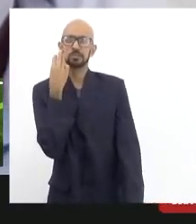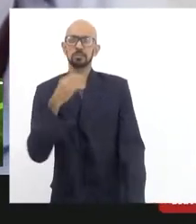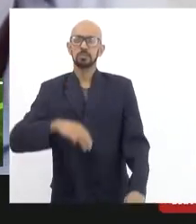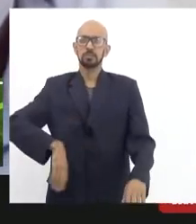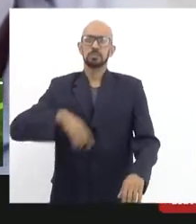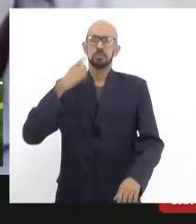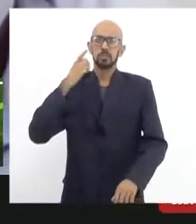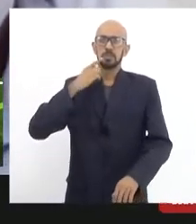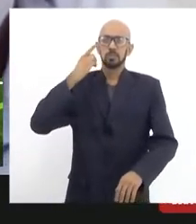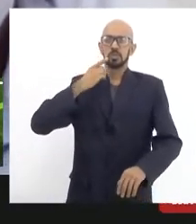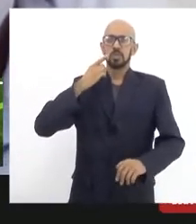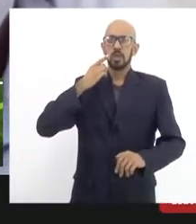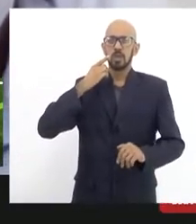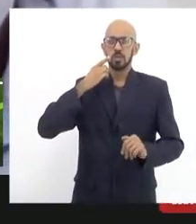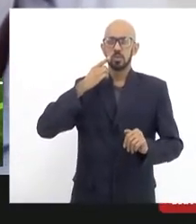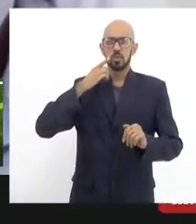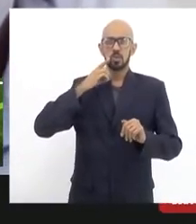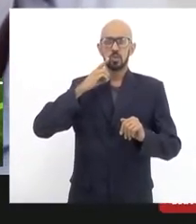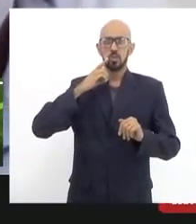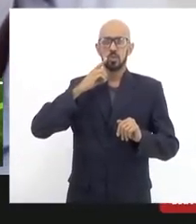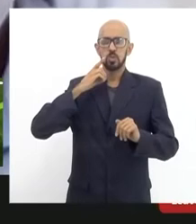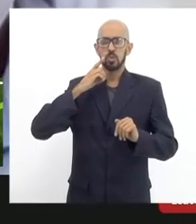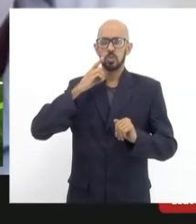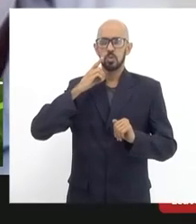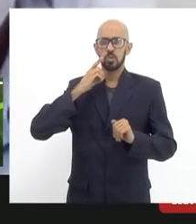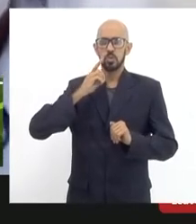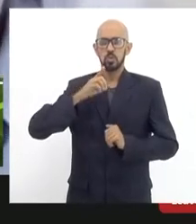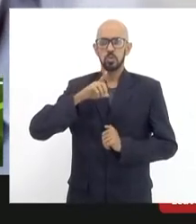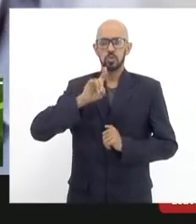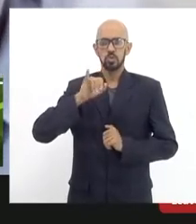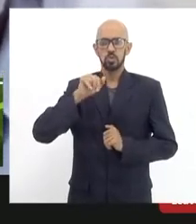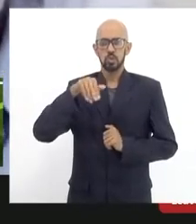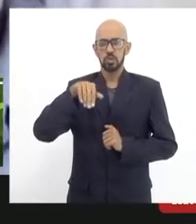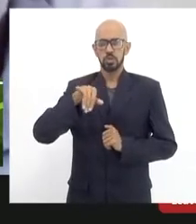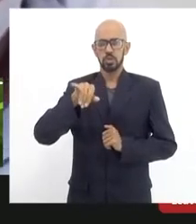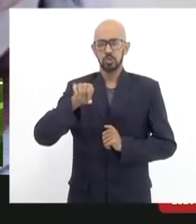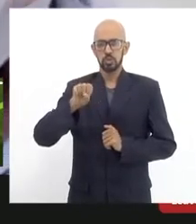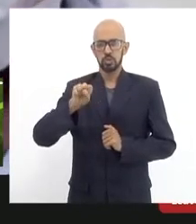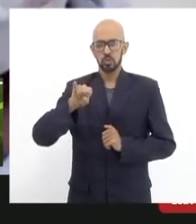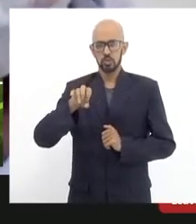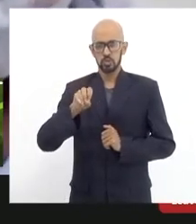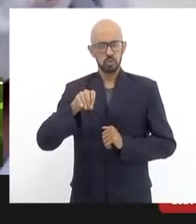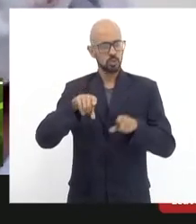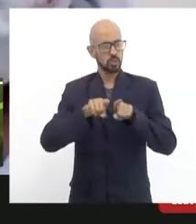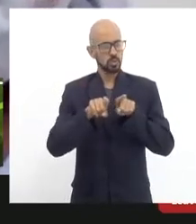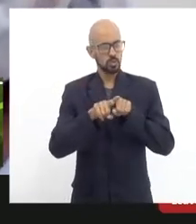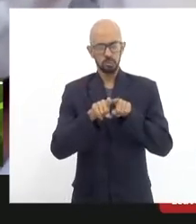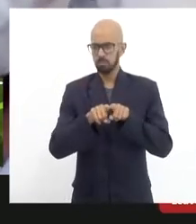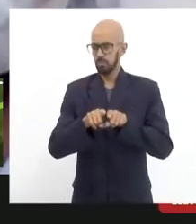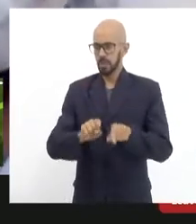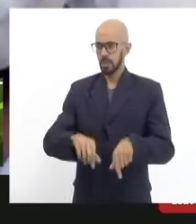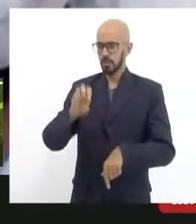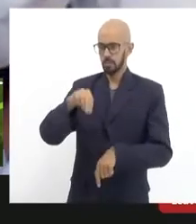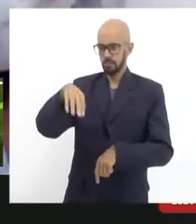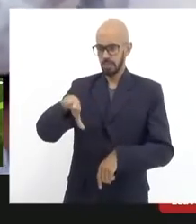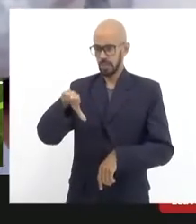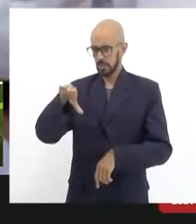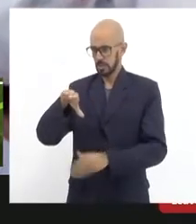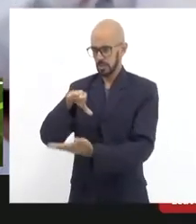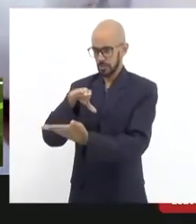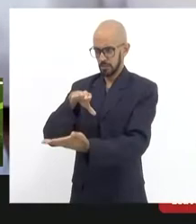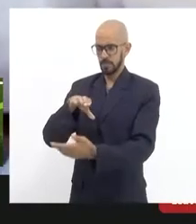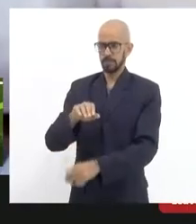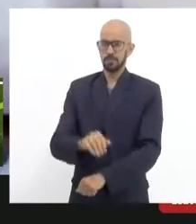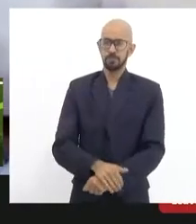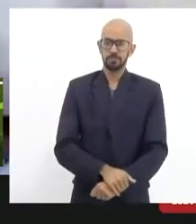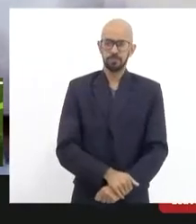deputado Dionísio Lins e o deputado Carlos Vim. E a representação